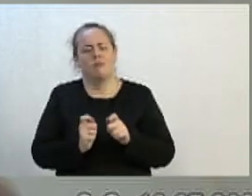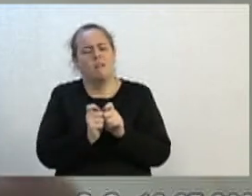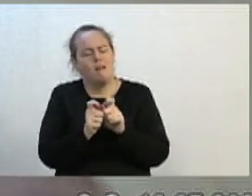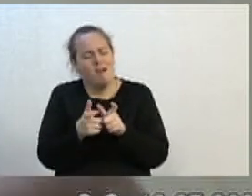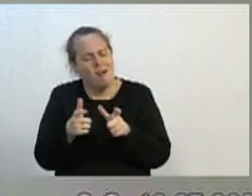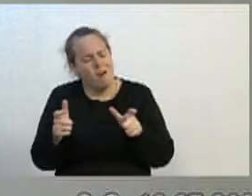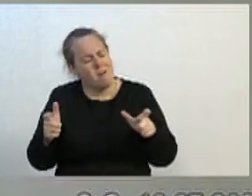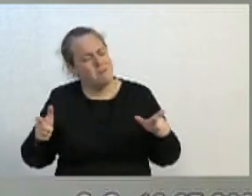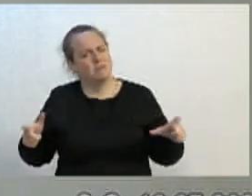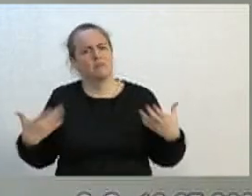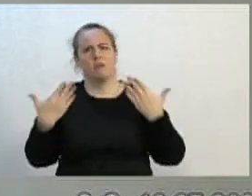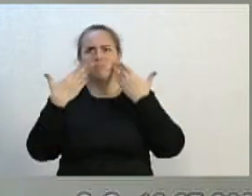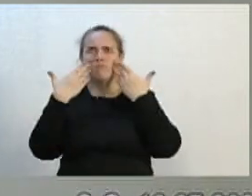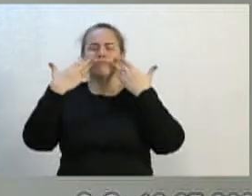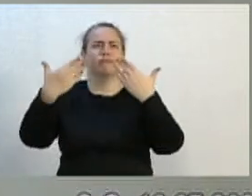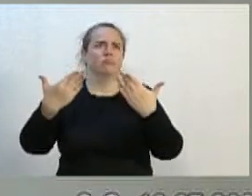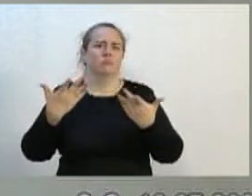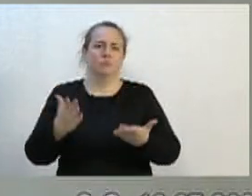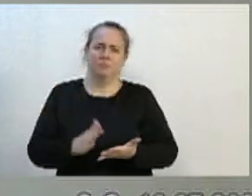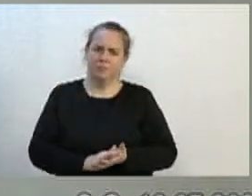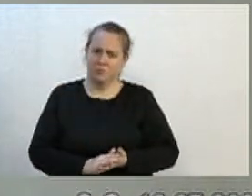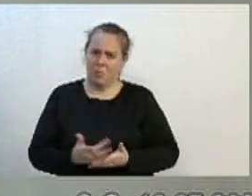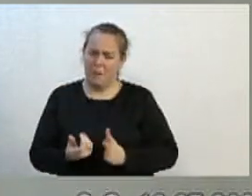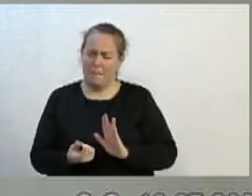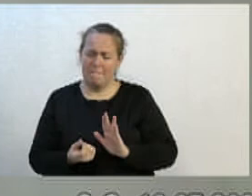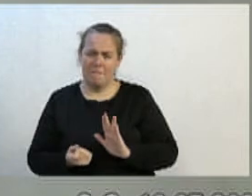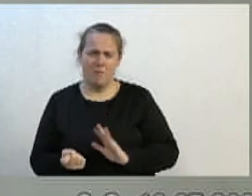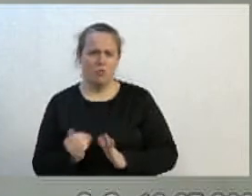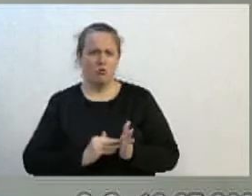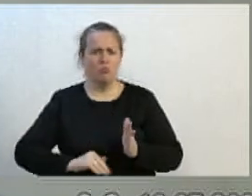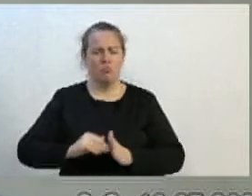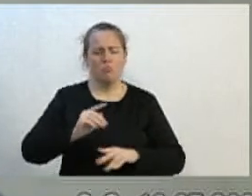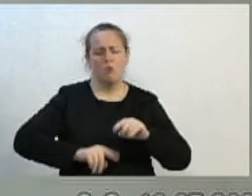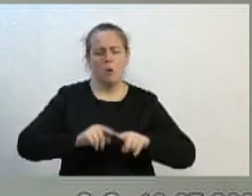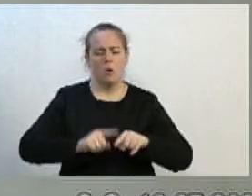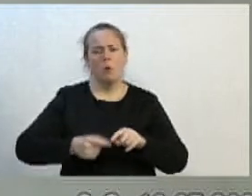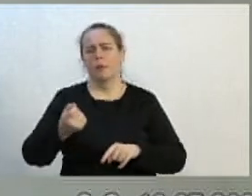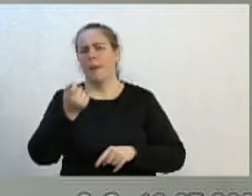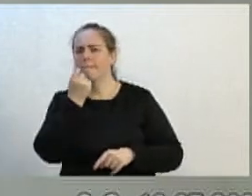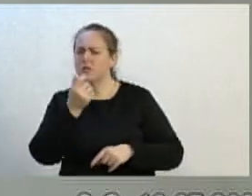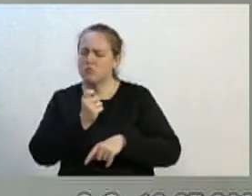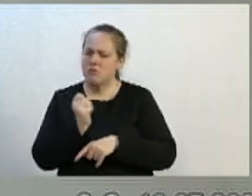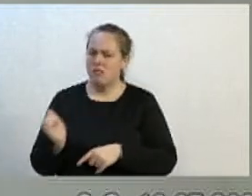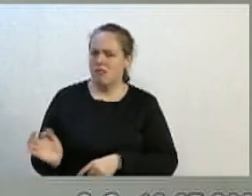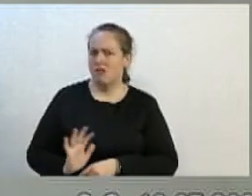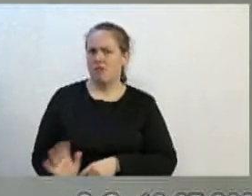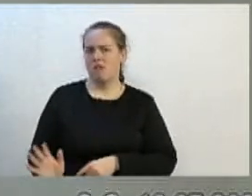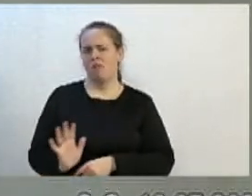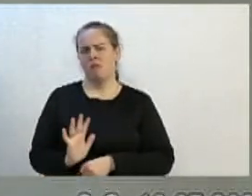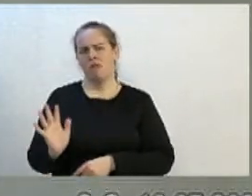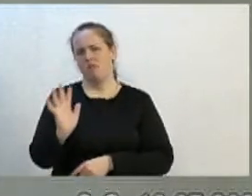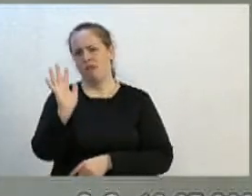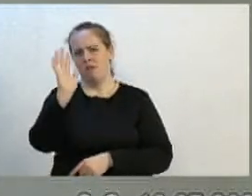descaradamente o preço dos produtos e os medicamentos buscados